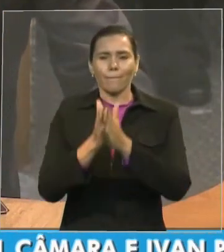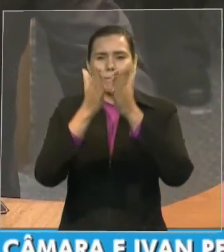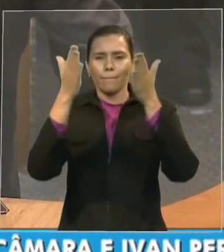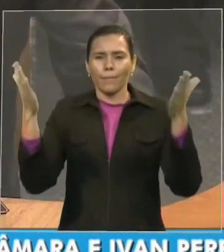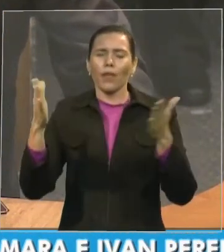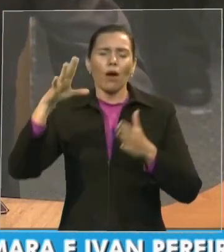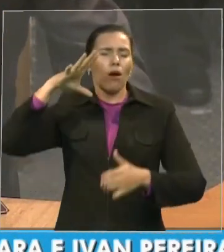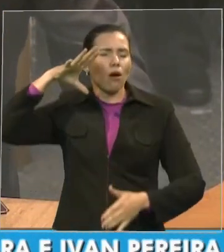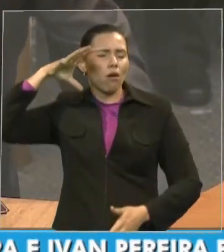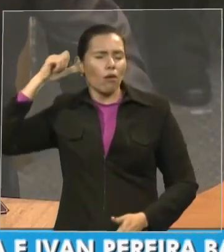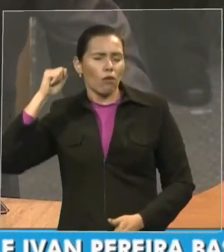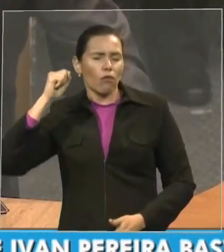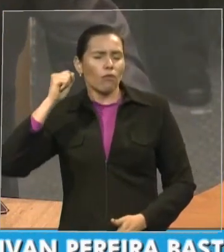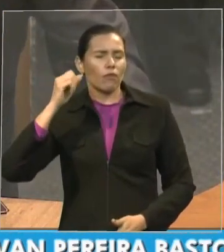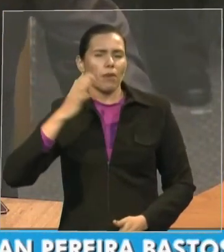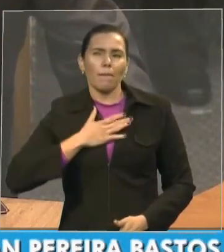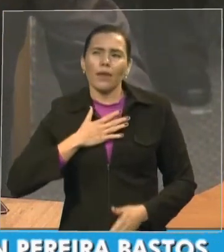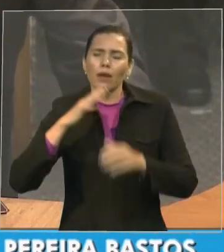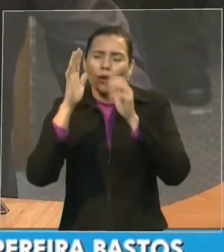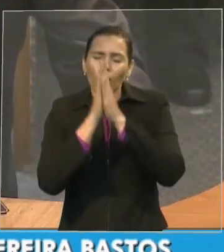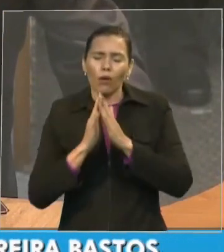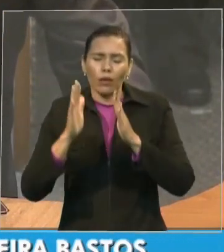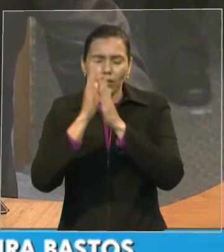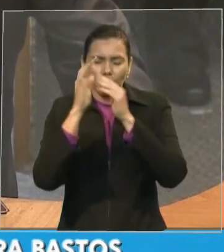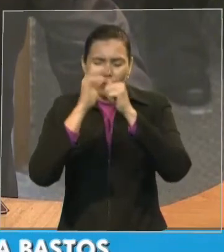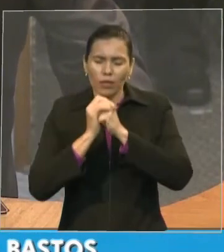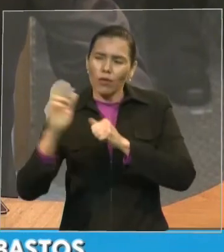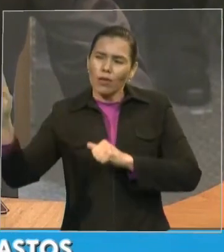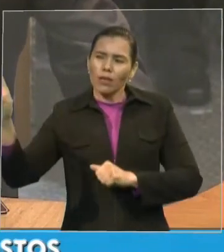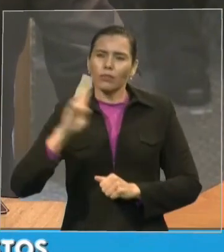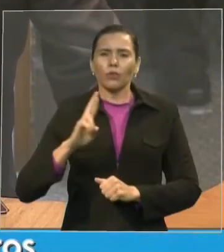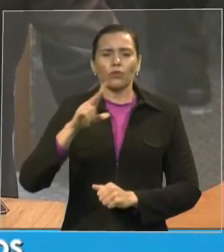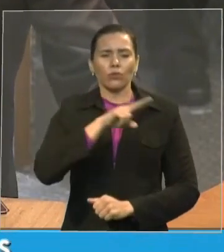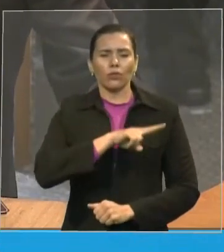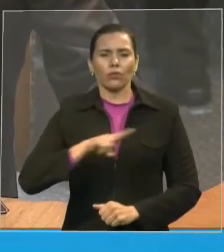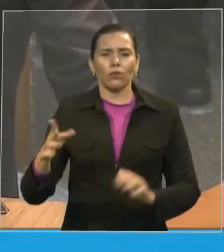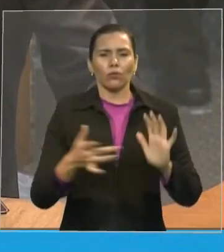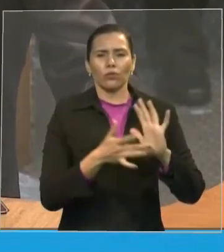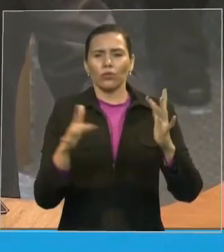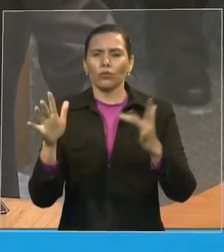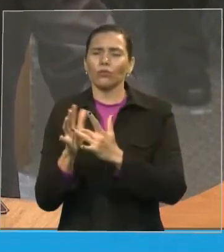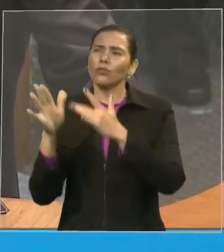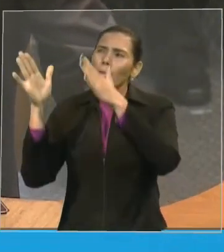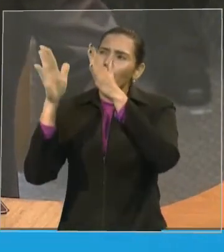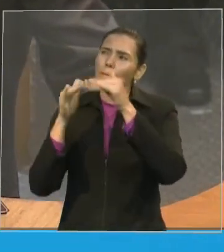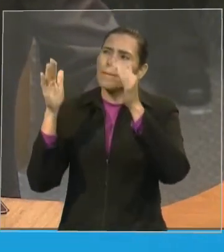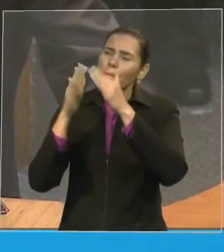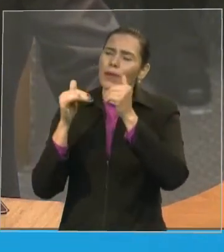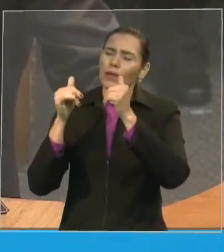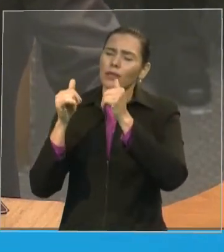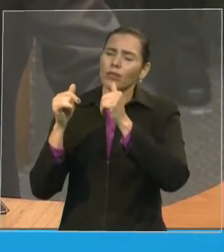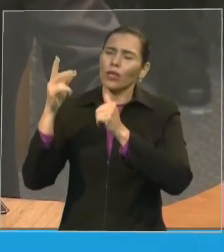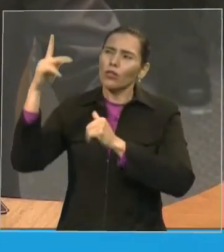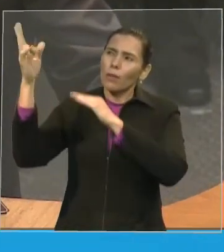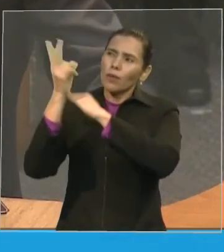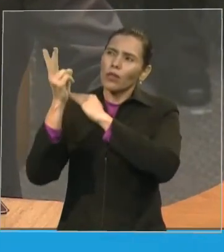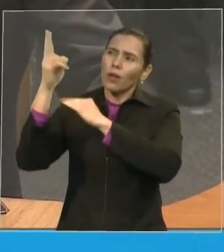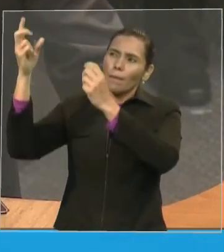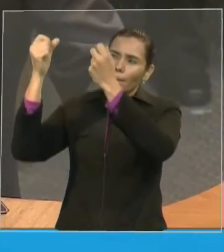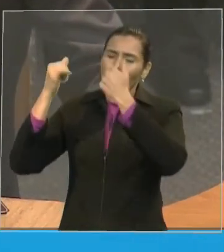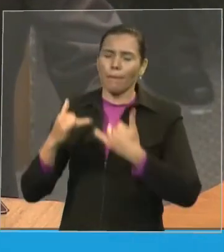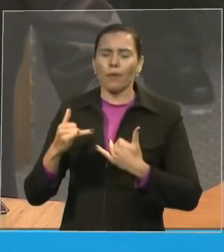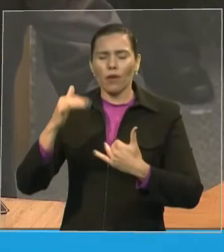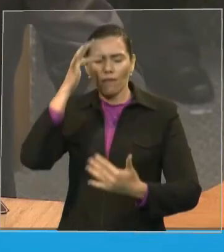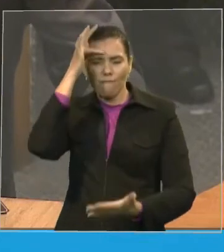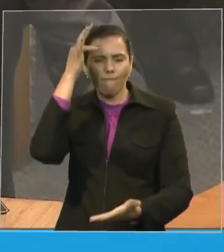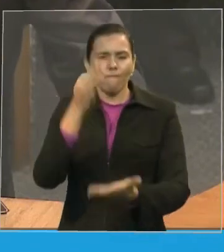responde-nos meu Pai em nome de Jesus nós te pedimos estas bênçãos e por fé nós te agradecemos